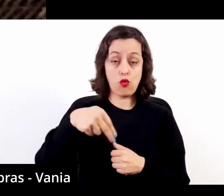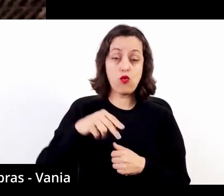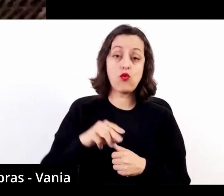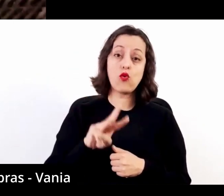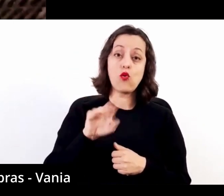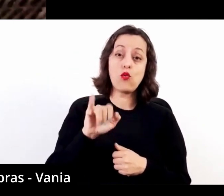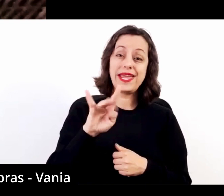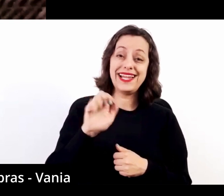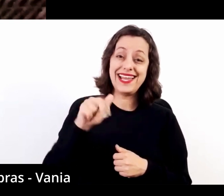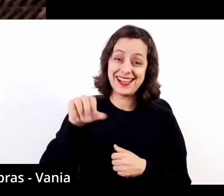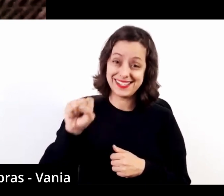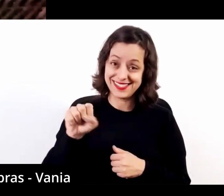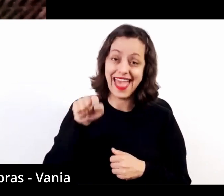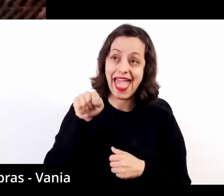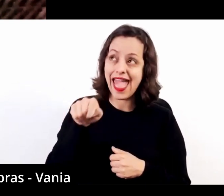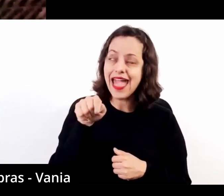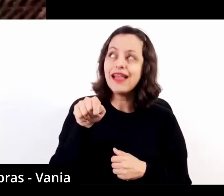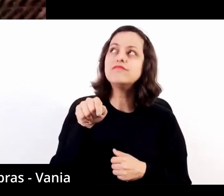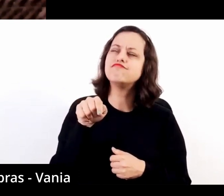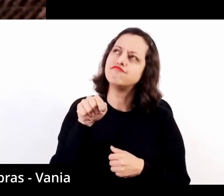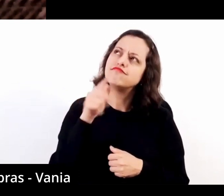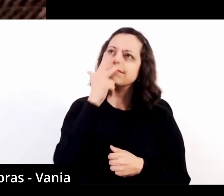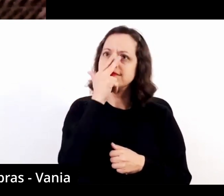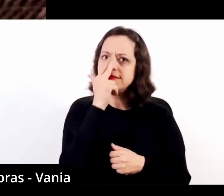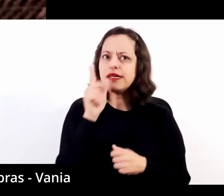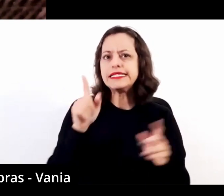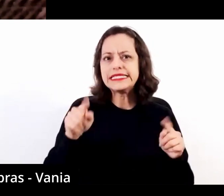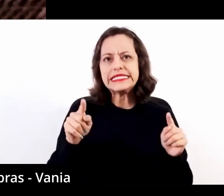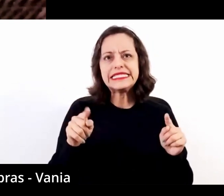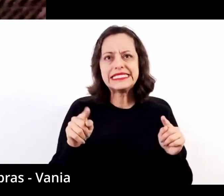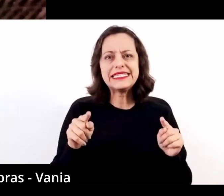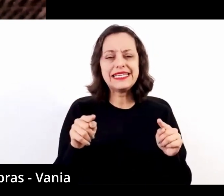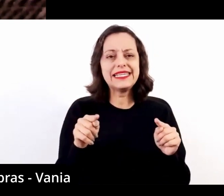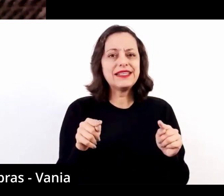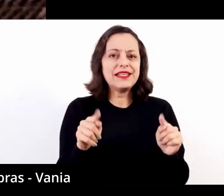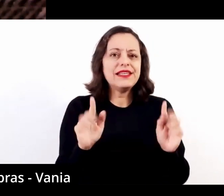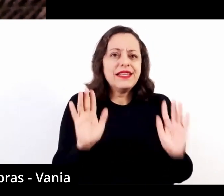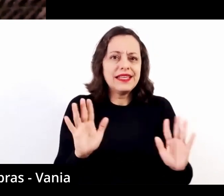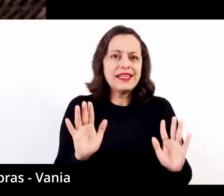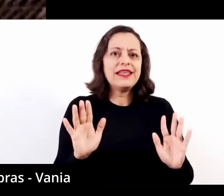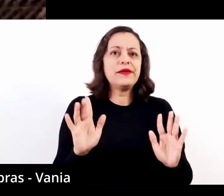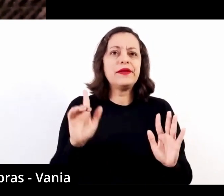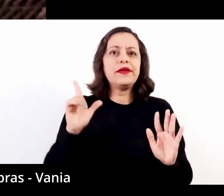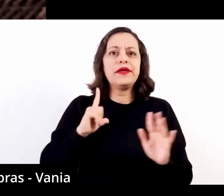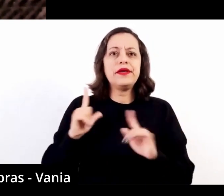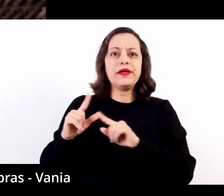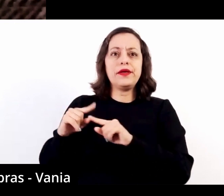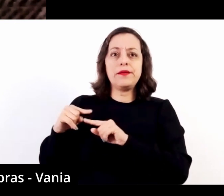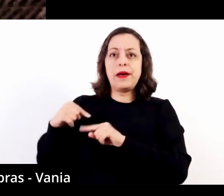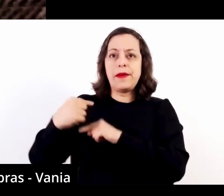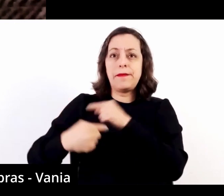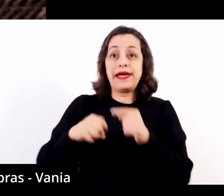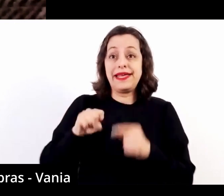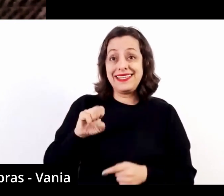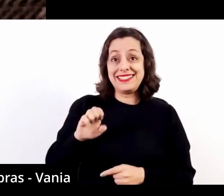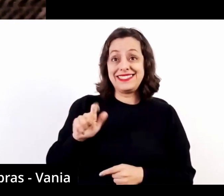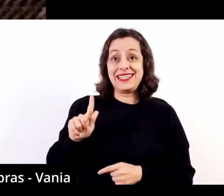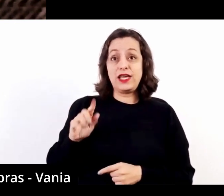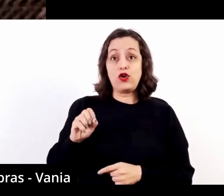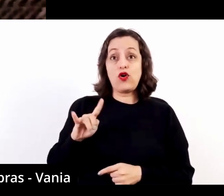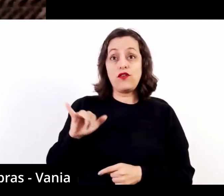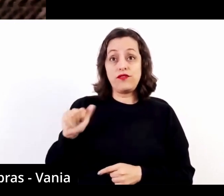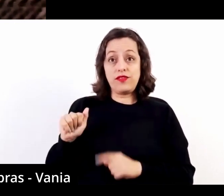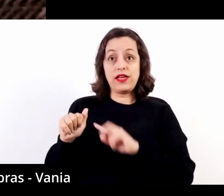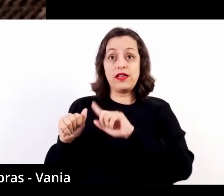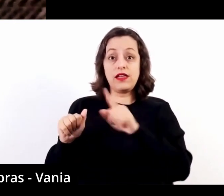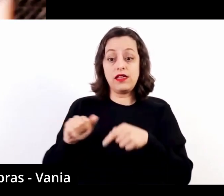considerado ali a grosso modo um herdeiro da tradição do Segovia, junto com